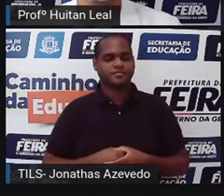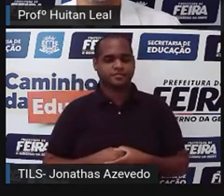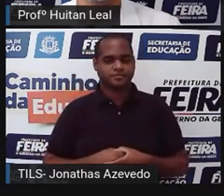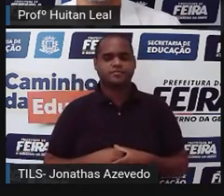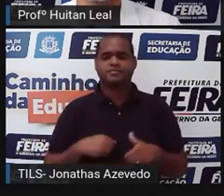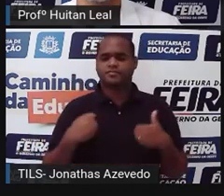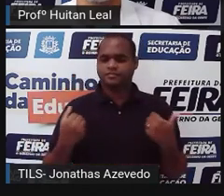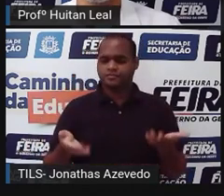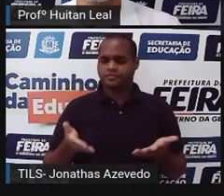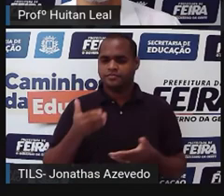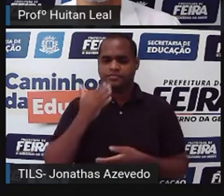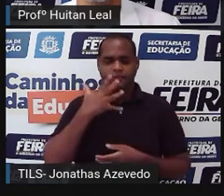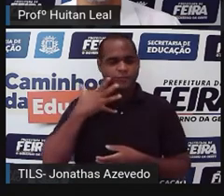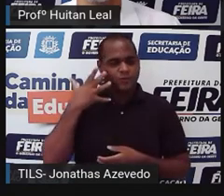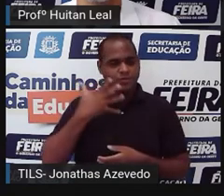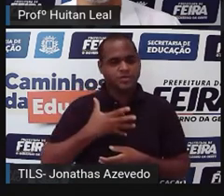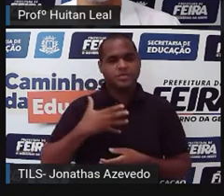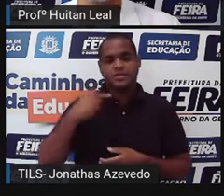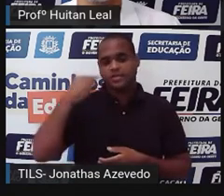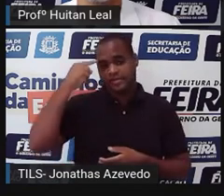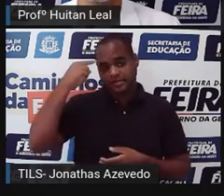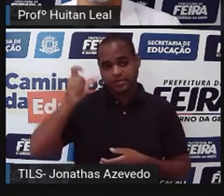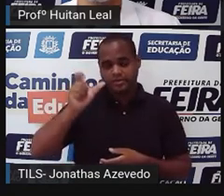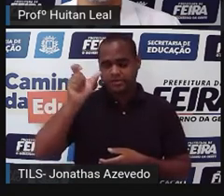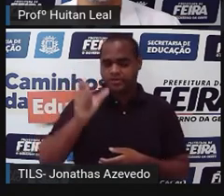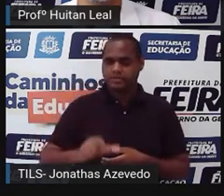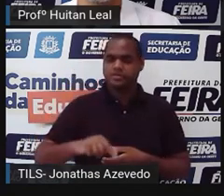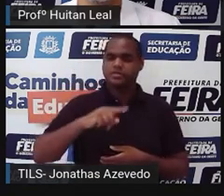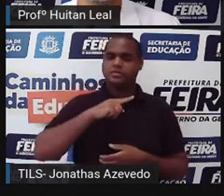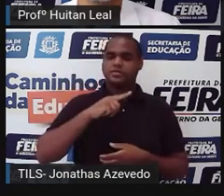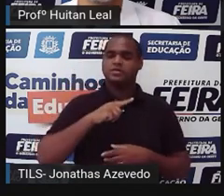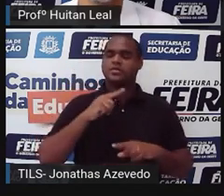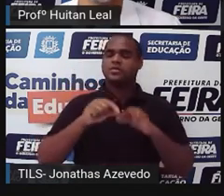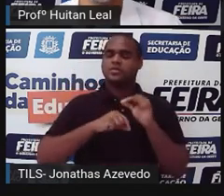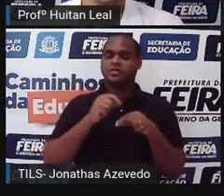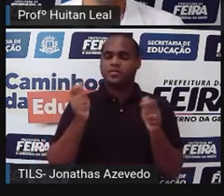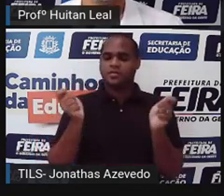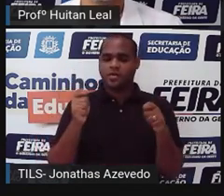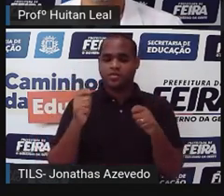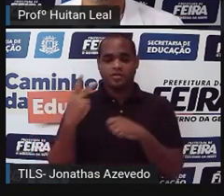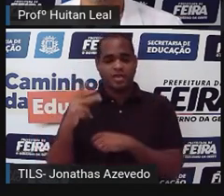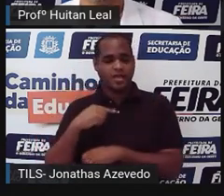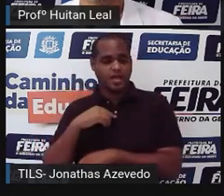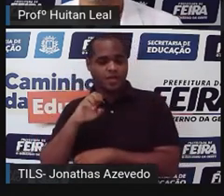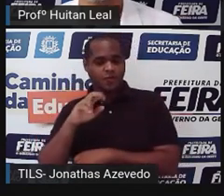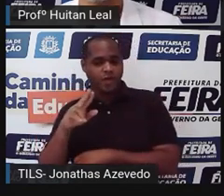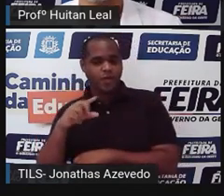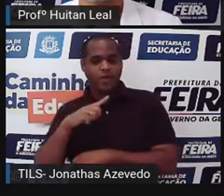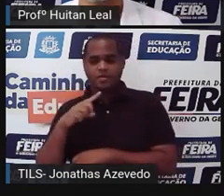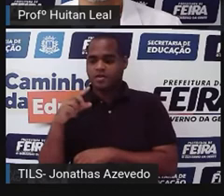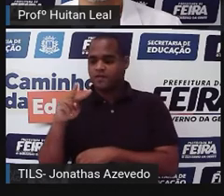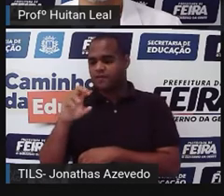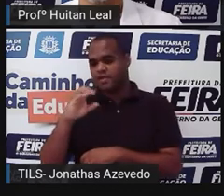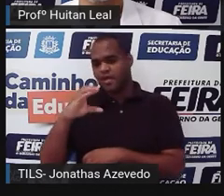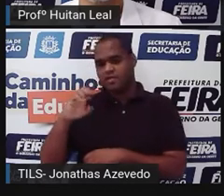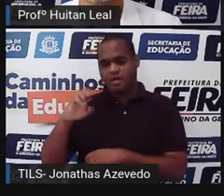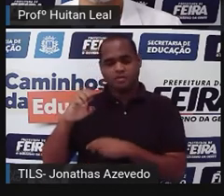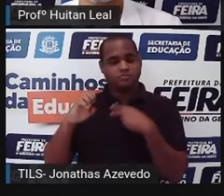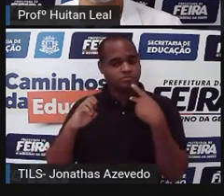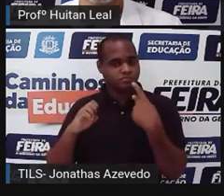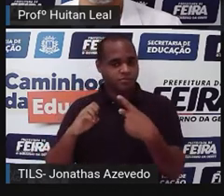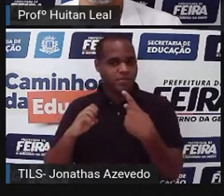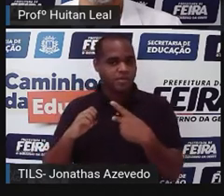É um discurso em que o personagem pode ser o eu e o outro o você. Então,